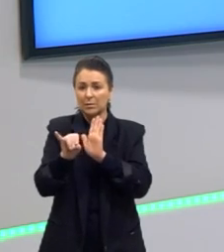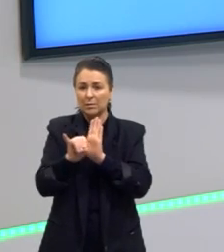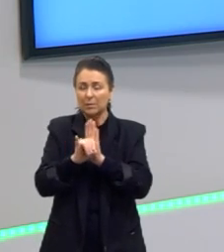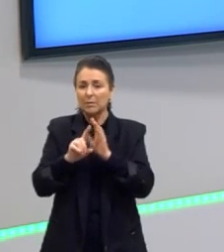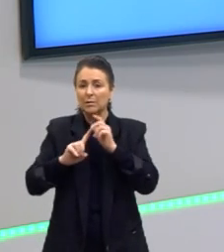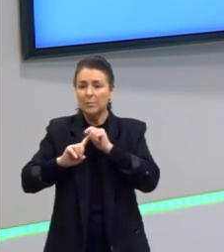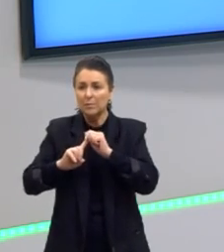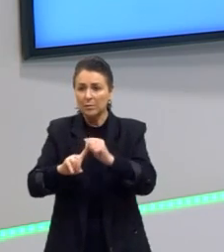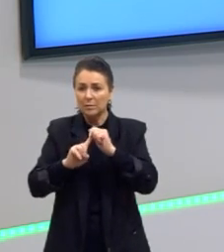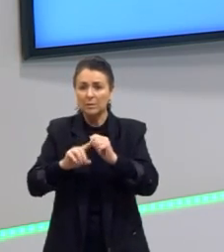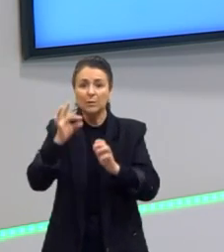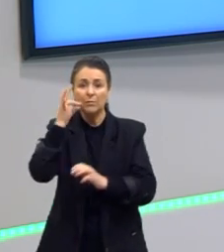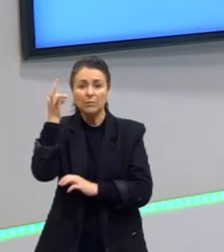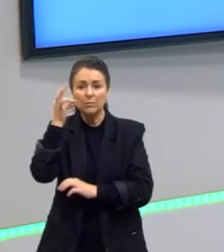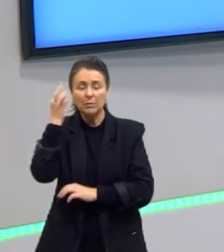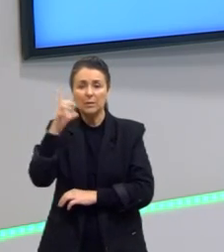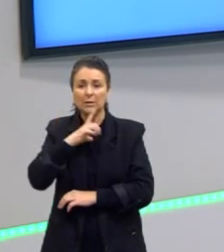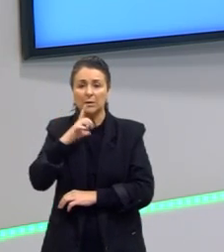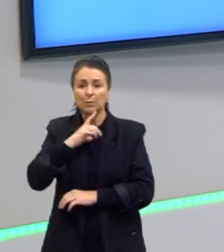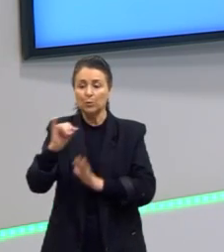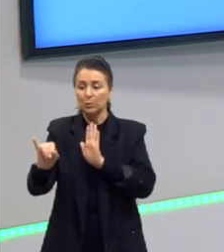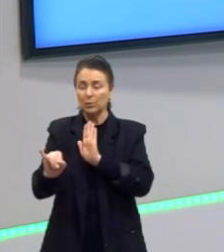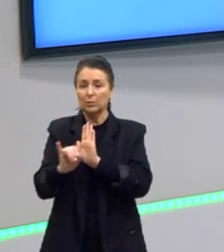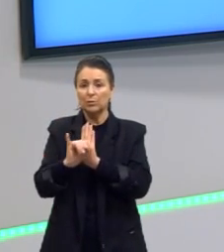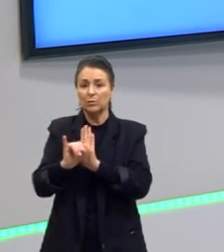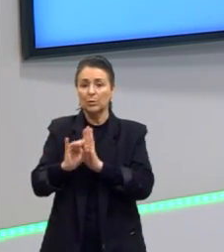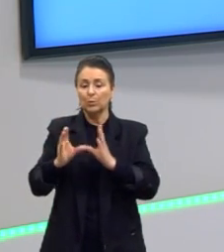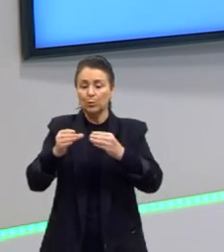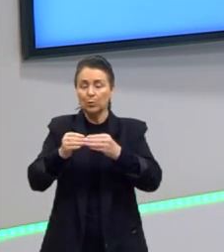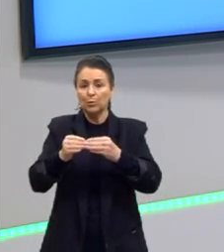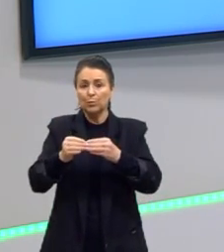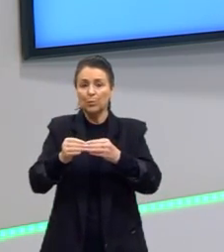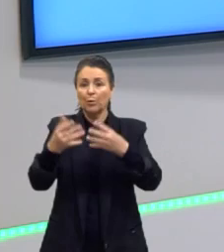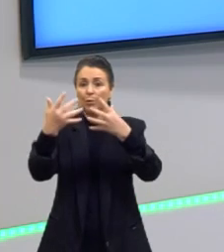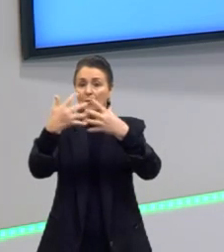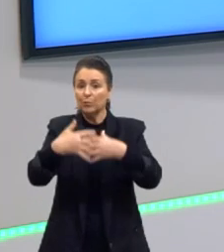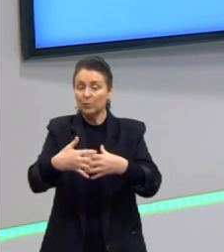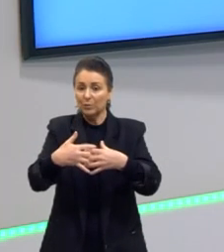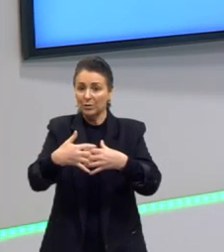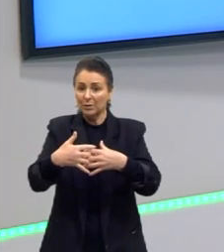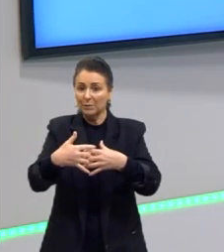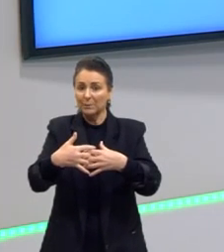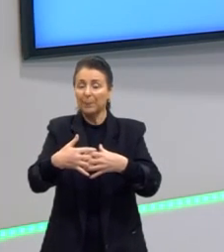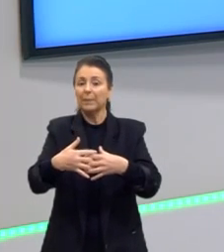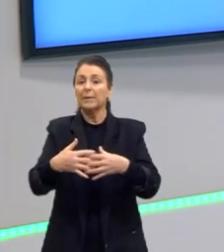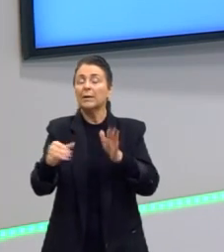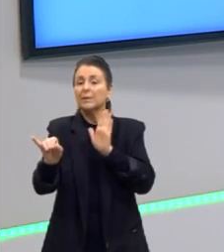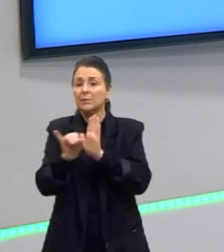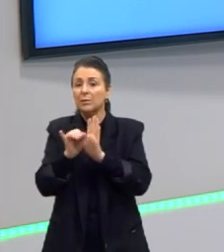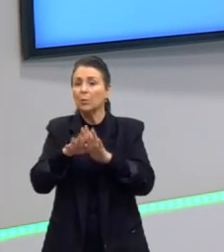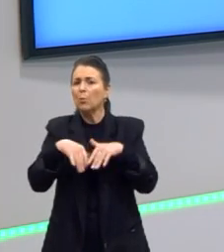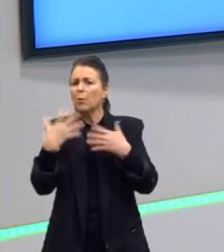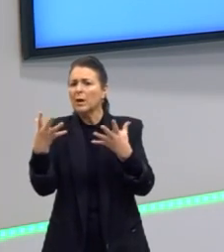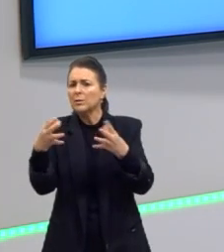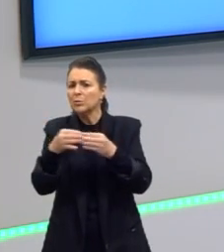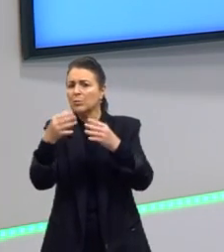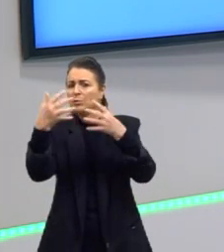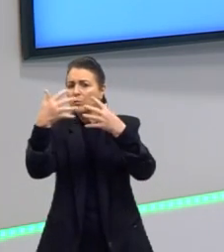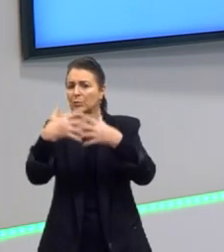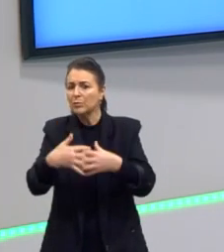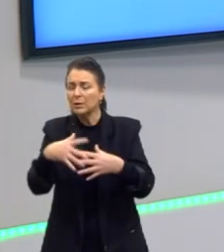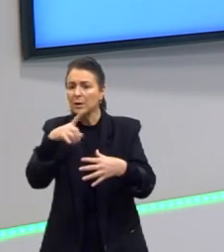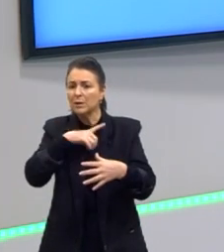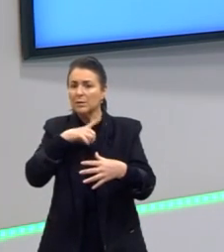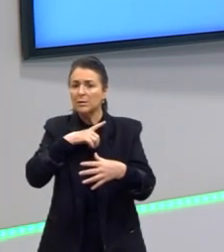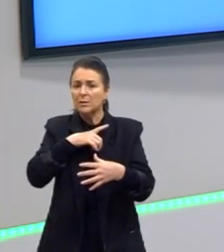principalmente nos vestibulares, cai muito de identificar o grupo funcional sinalizado, ou identificar quais grupos funcionais têm